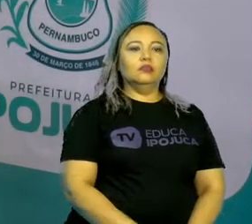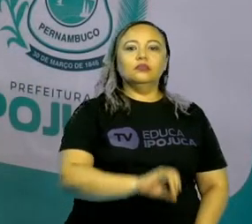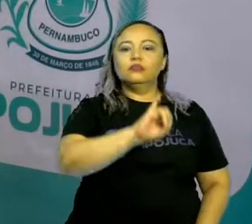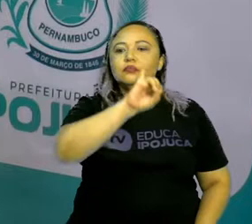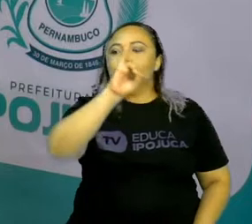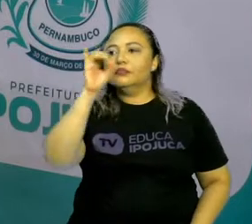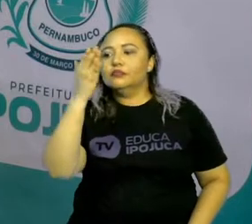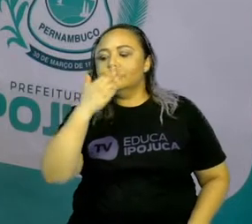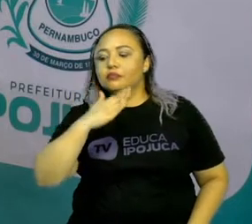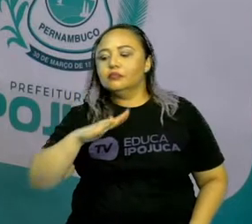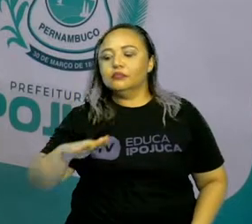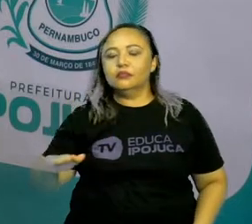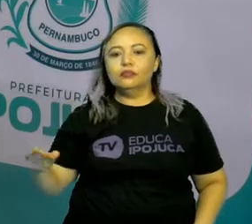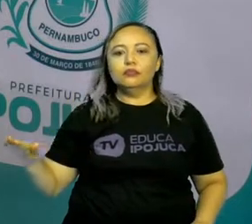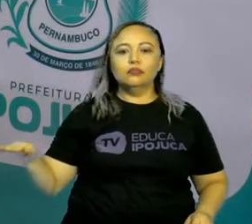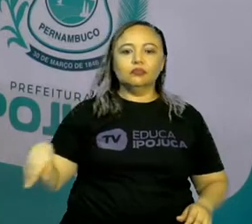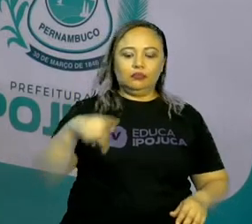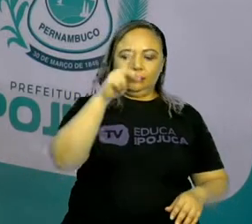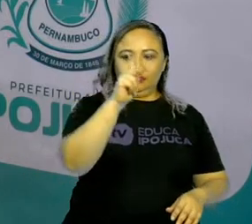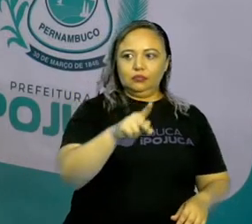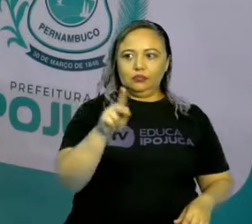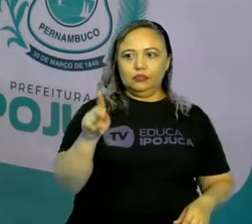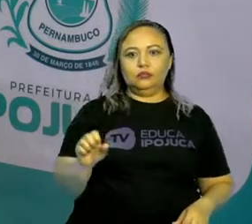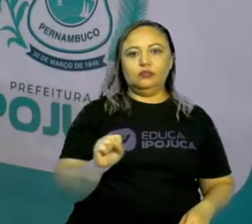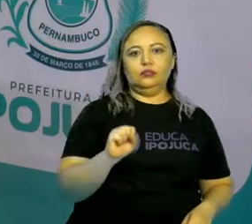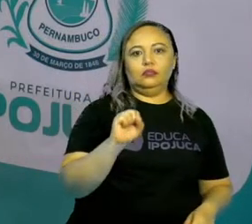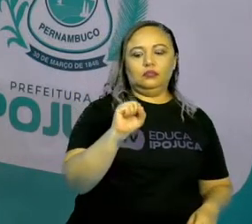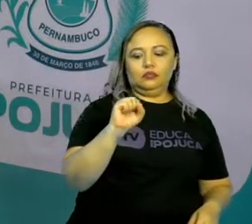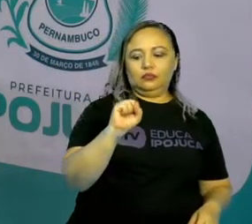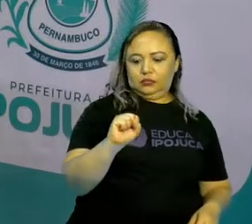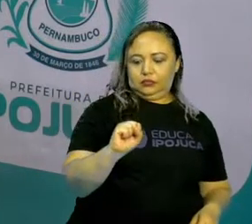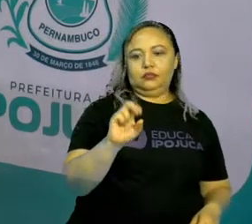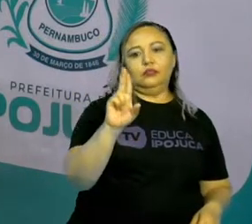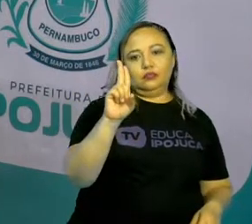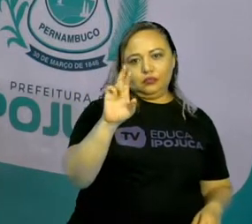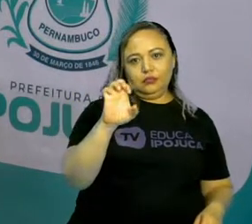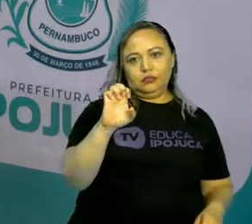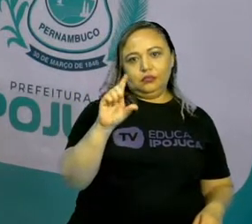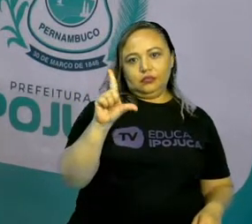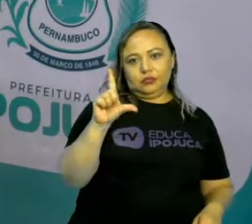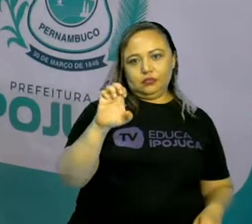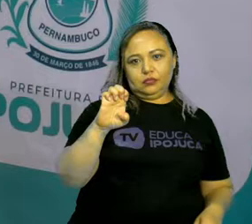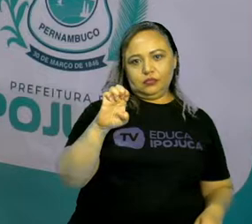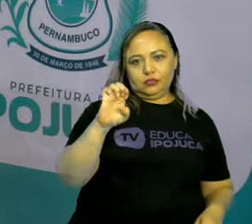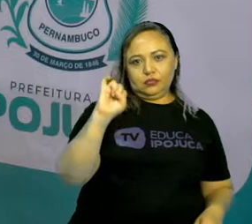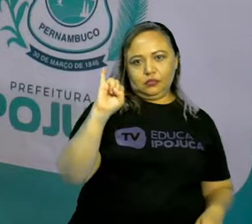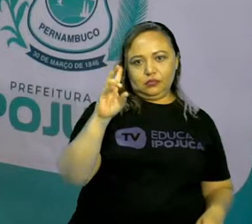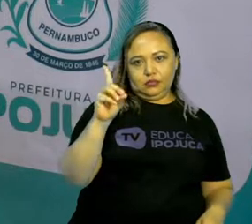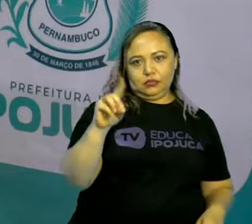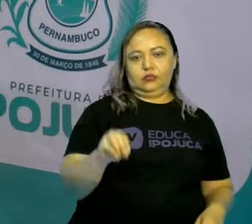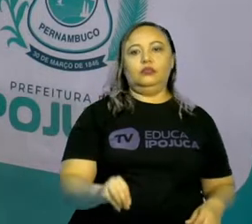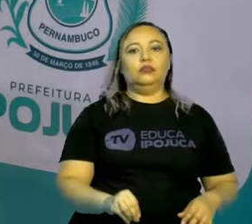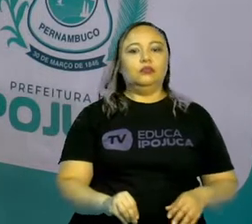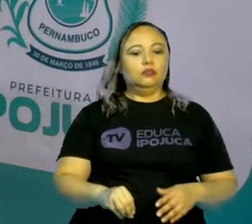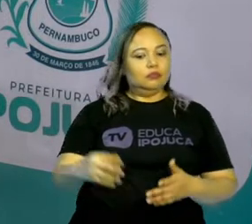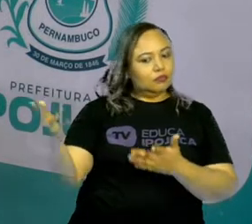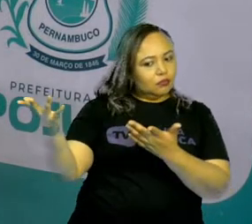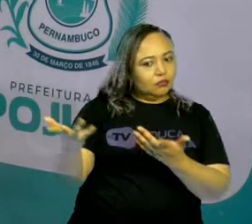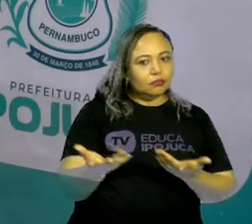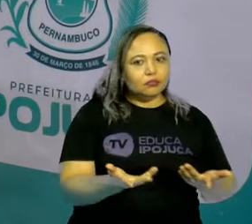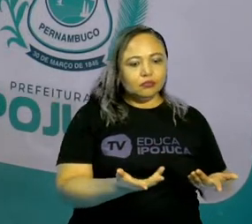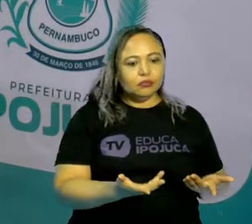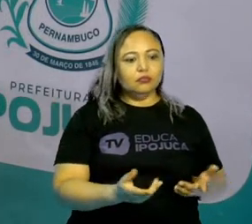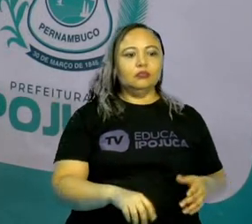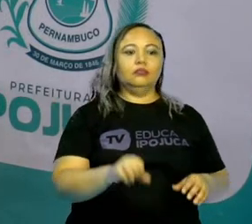Olá, crianças! Sou a professora Sueli Severo. Sejam bem-vindas para a nossa TV Educa e Pojuca, a escola